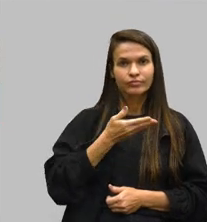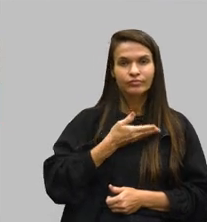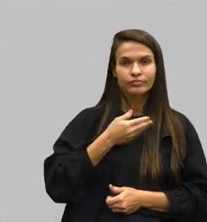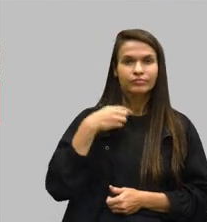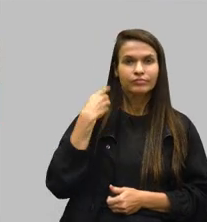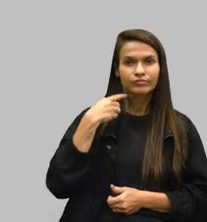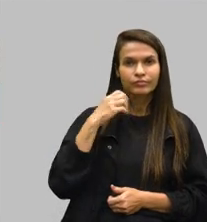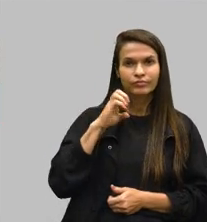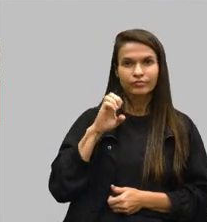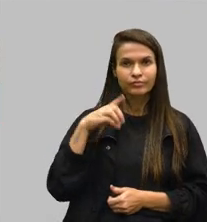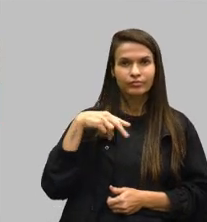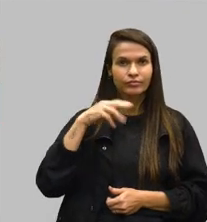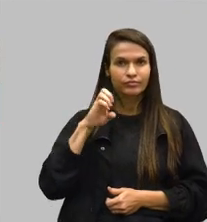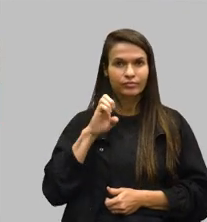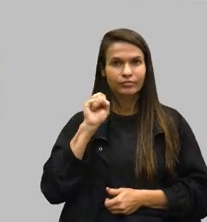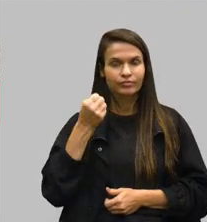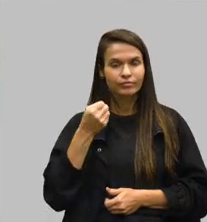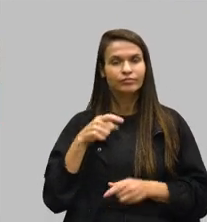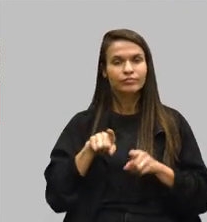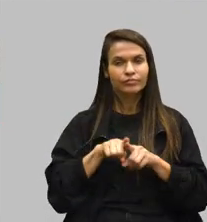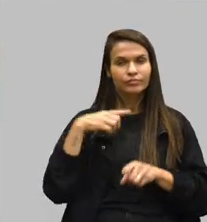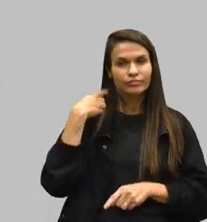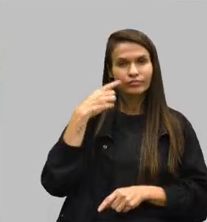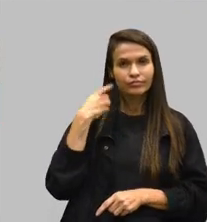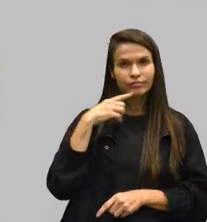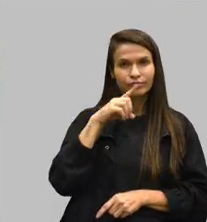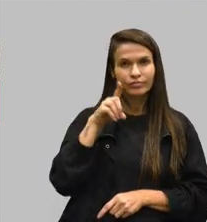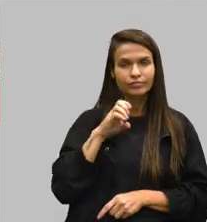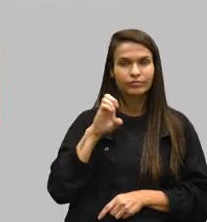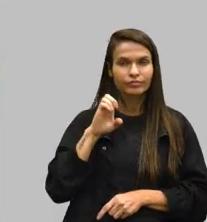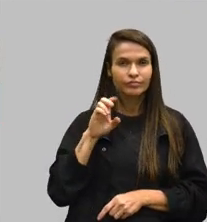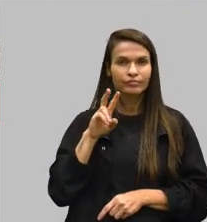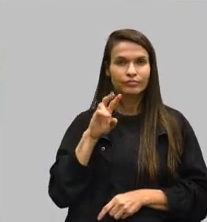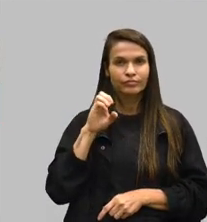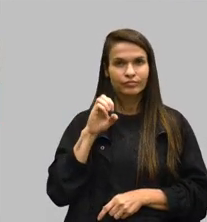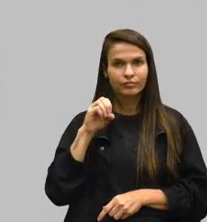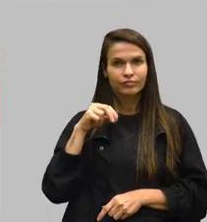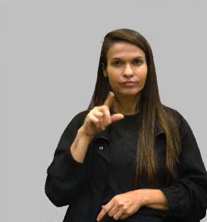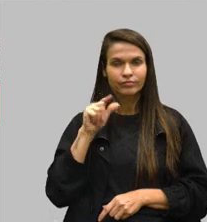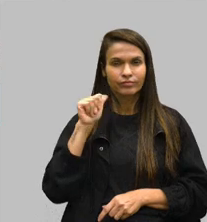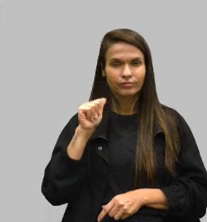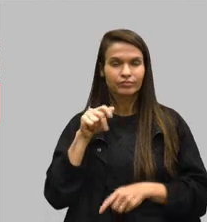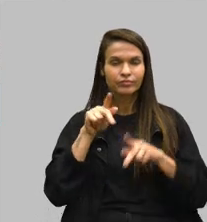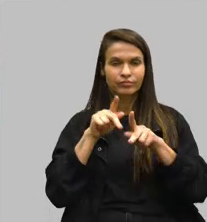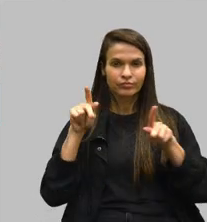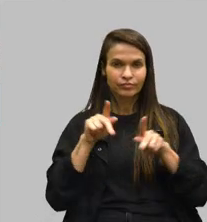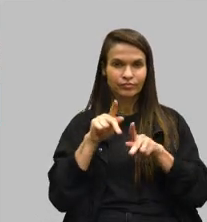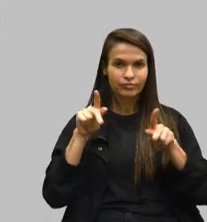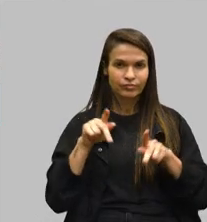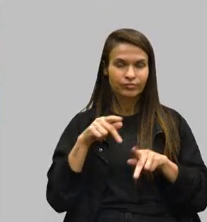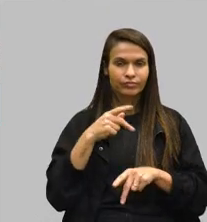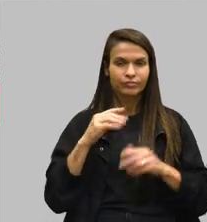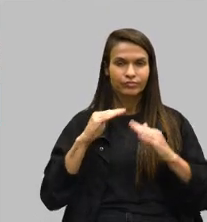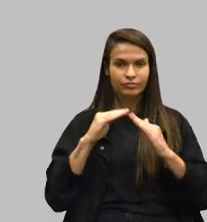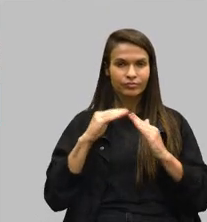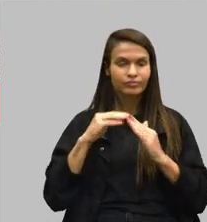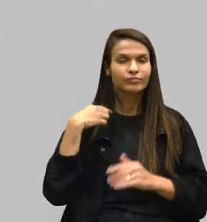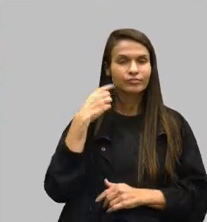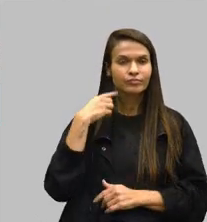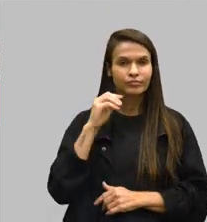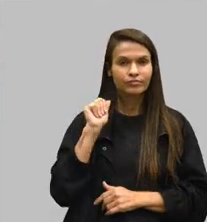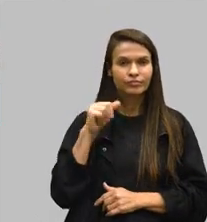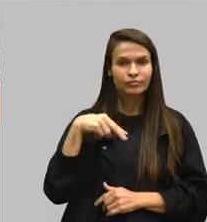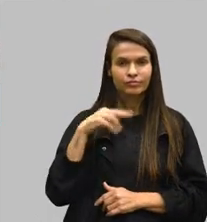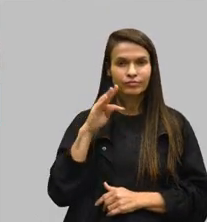o amigo deputado Zela Viola, o nosso professor dessa casa também, professor e deputado Antônio Carlos Arantes. Uma